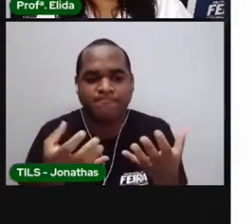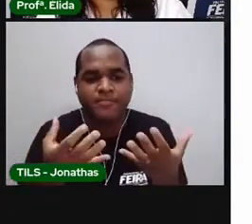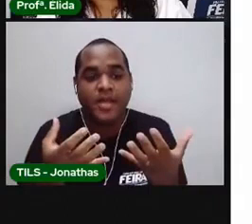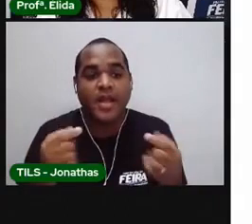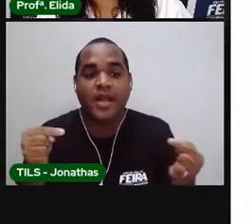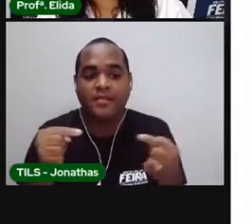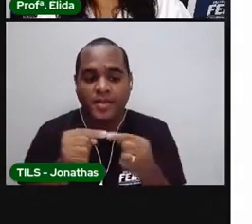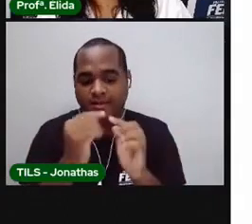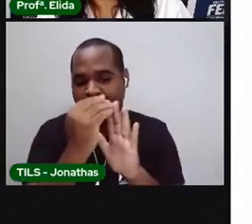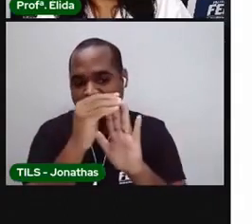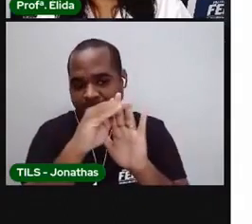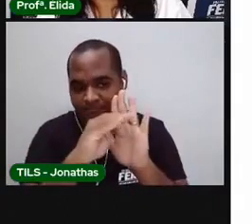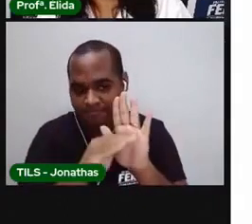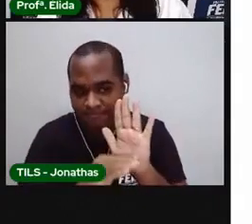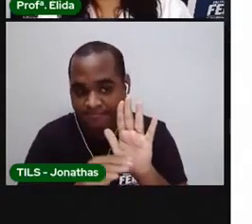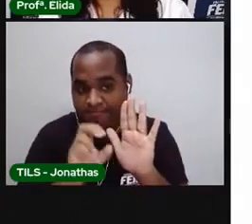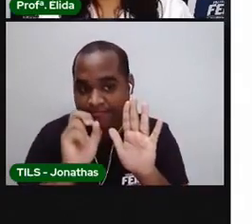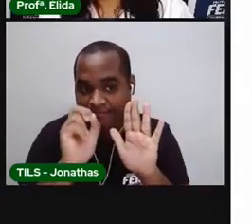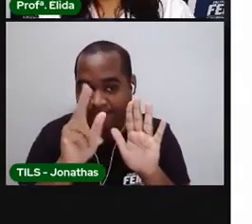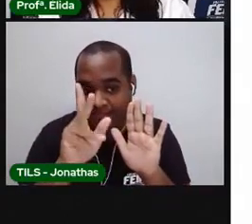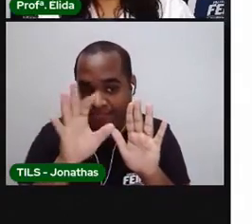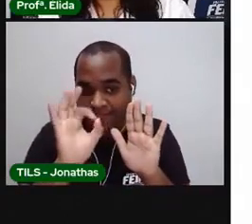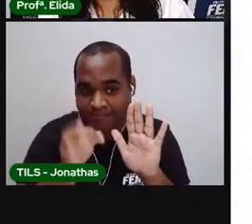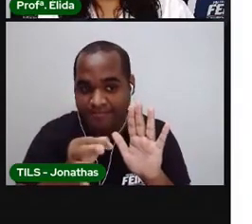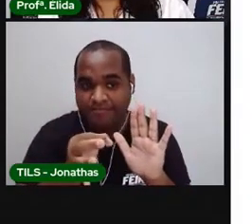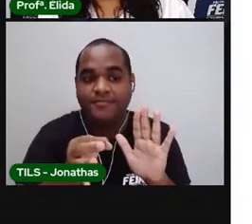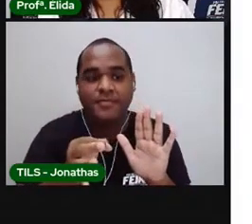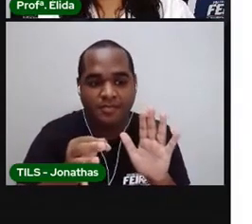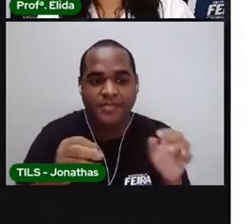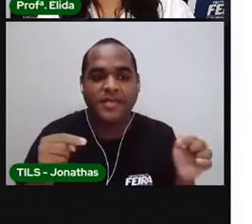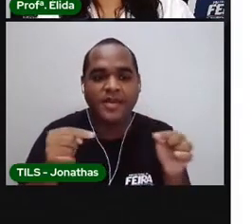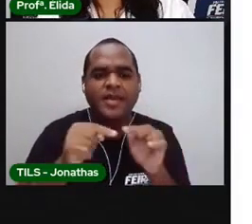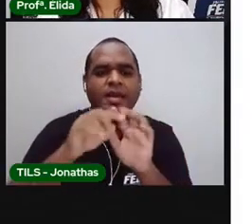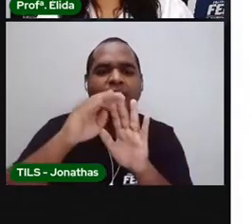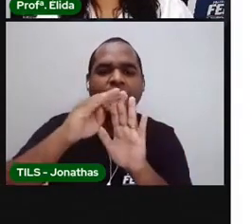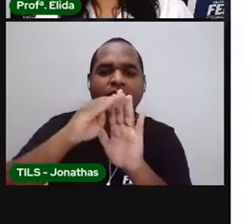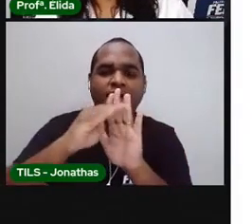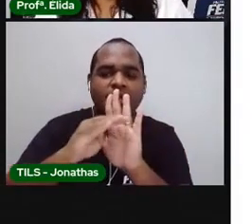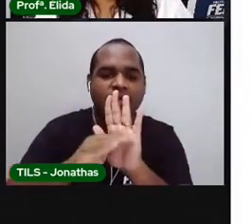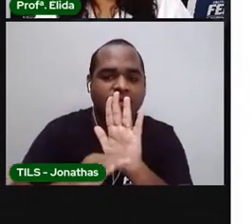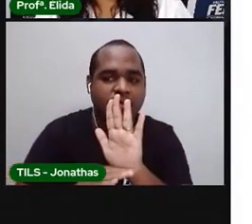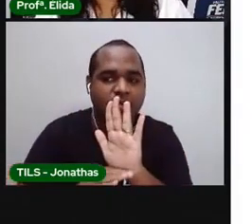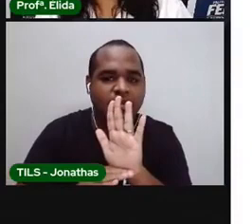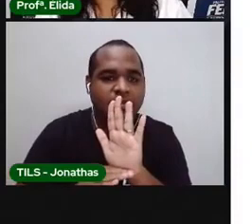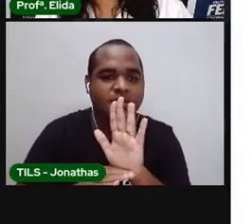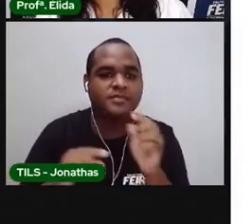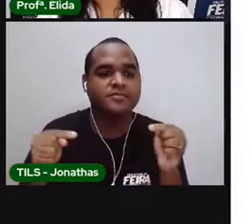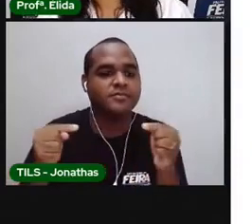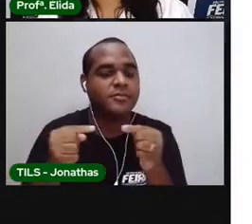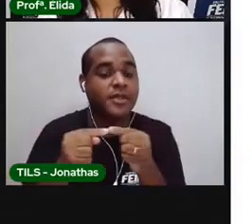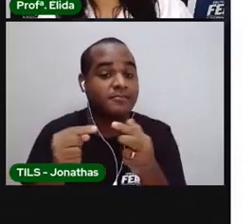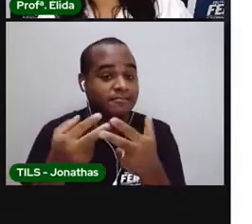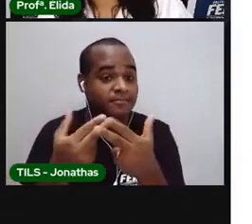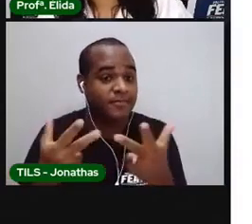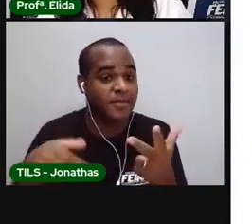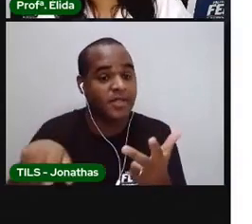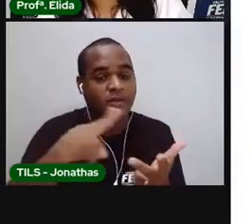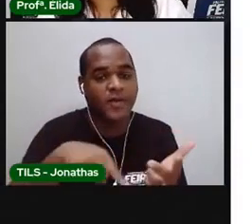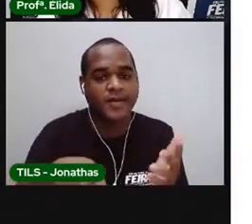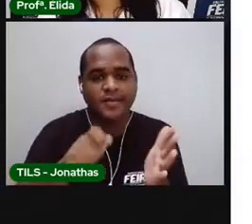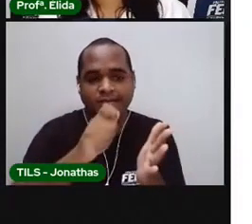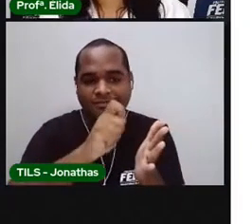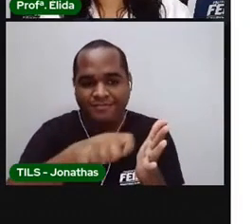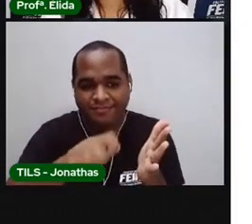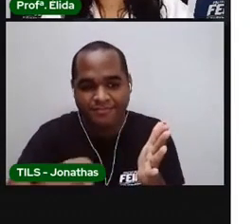pequena lista. Certo? A lista também, nós escrevemos os nomes de